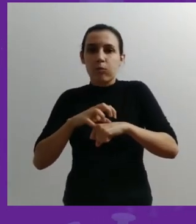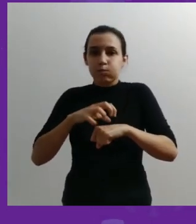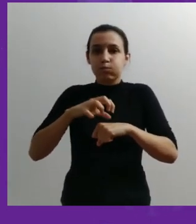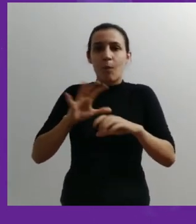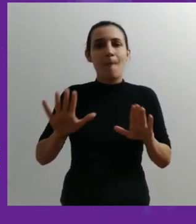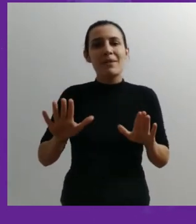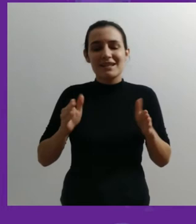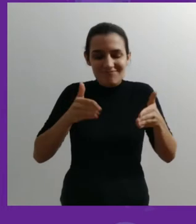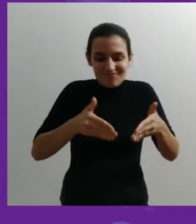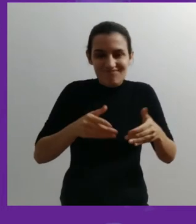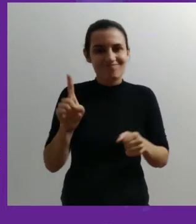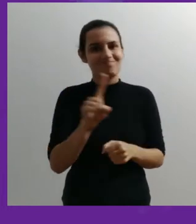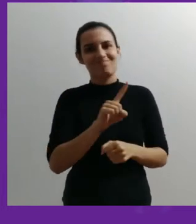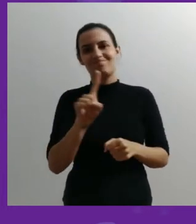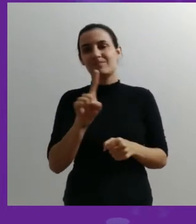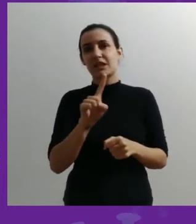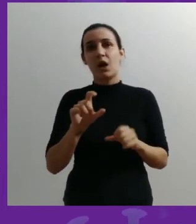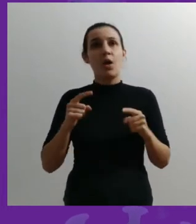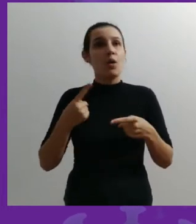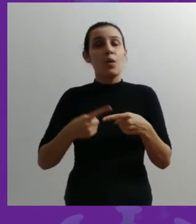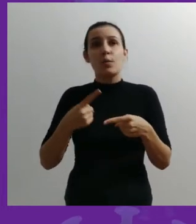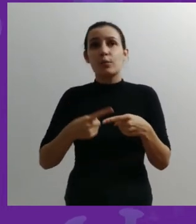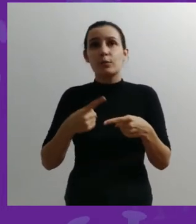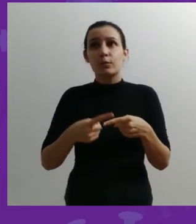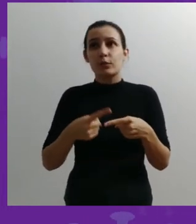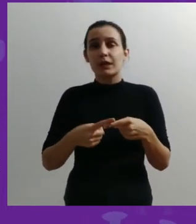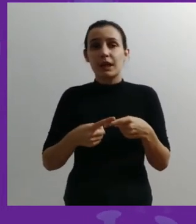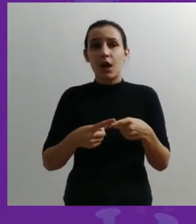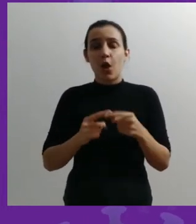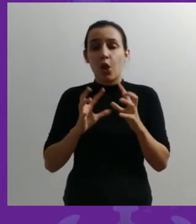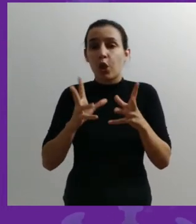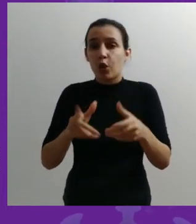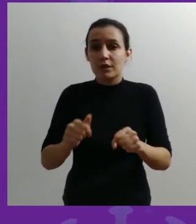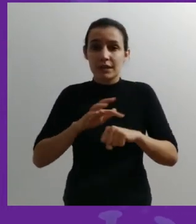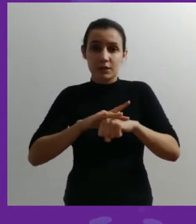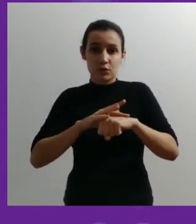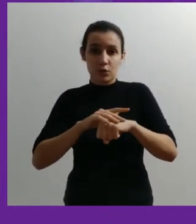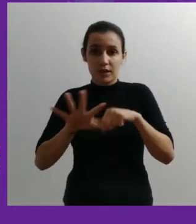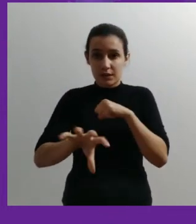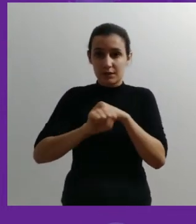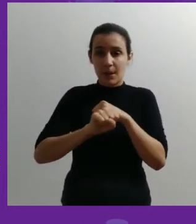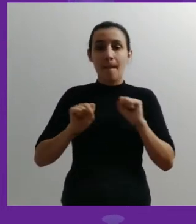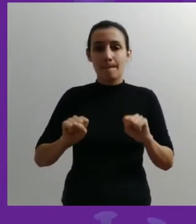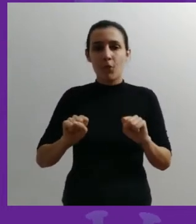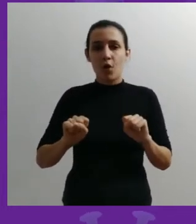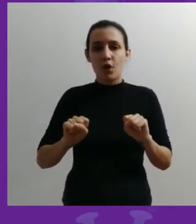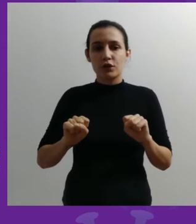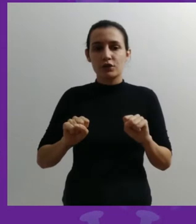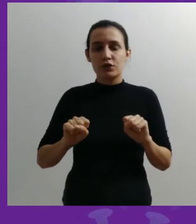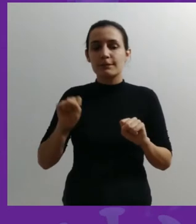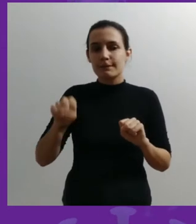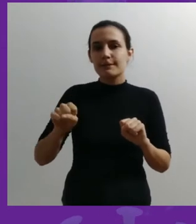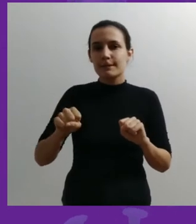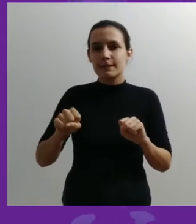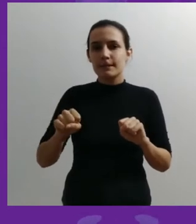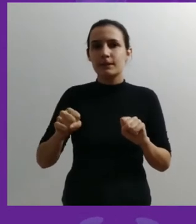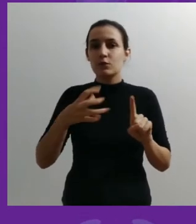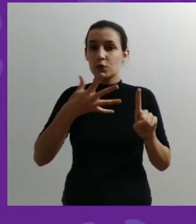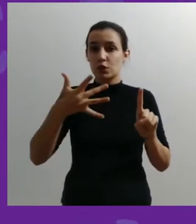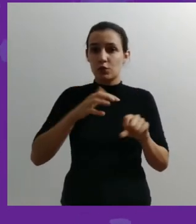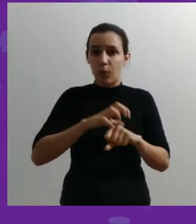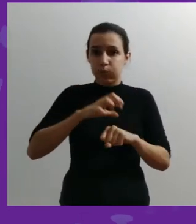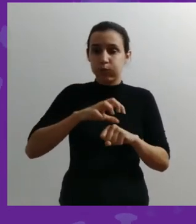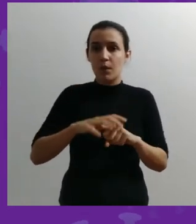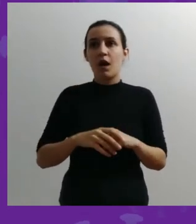sendo muito inespecífico, porque qualquer doença infecciosa poderia fazer uma síndrome inflamatória. Às vezes até